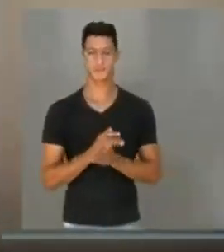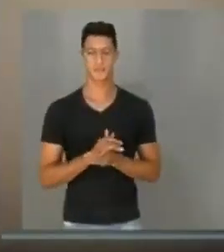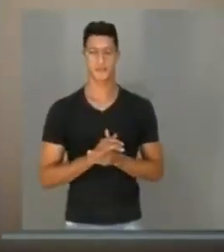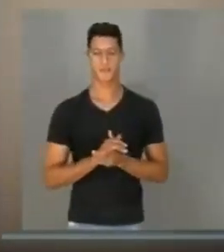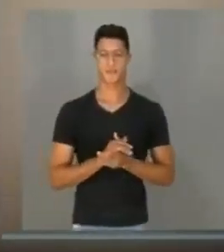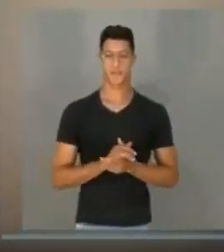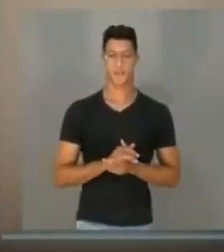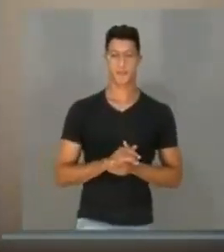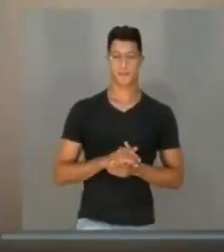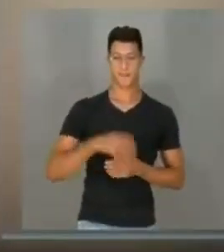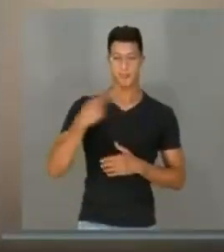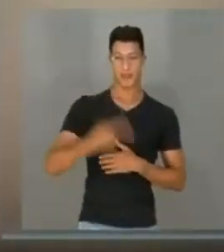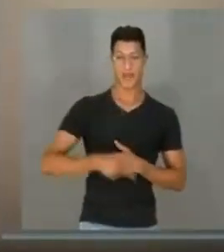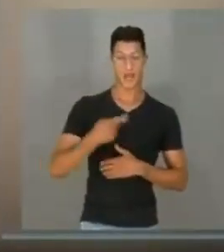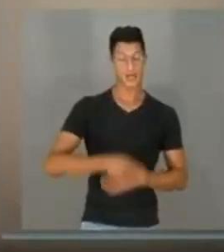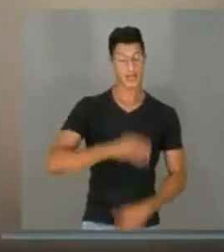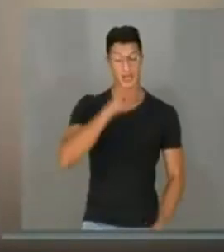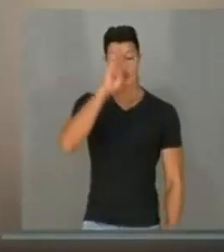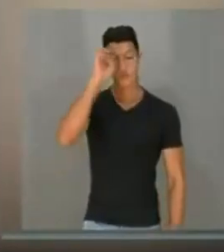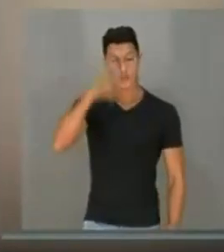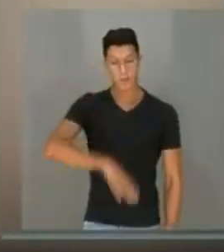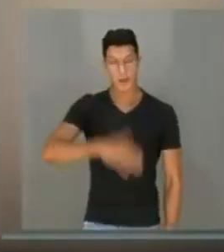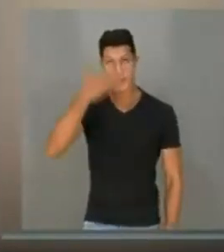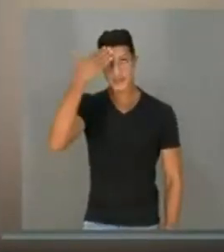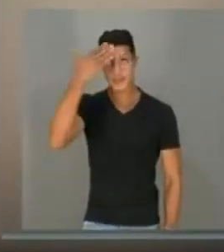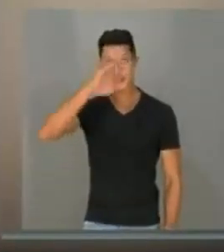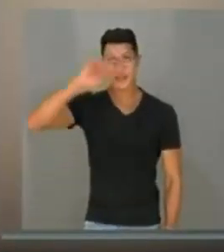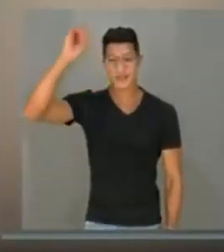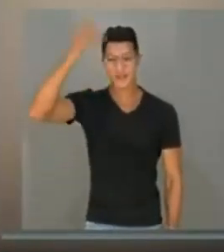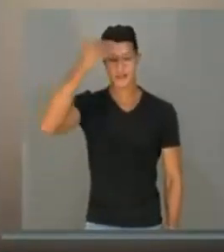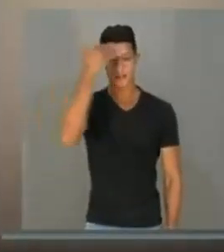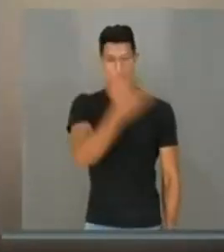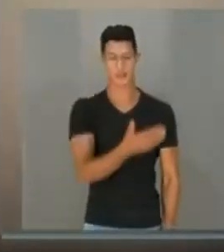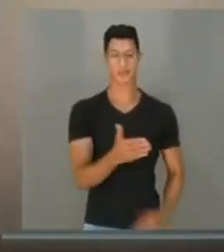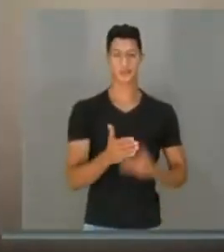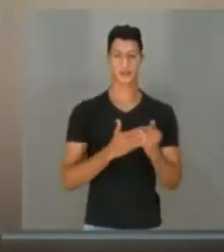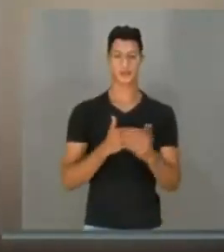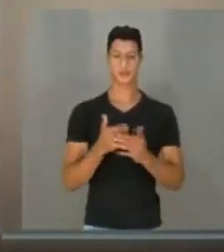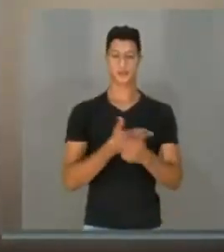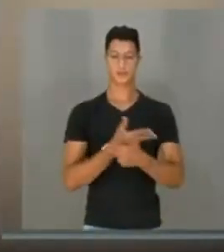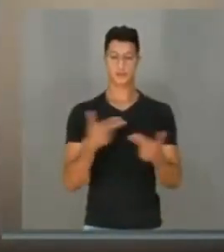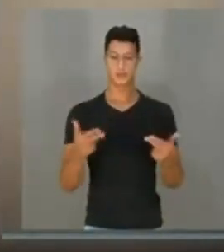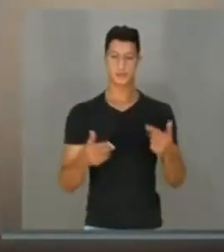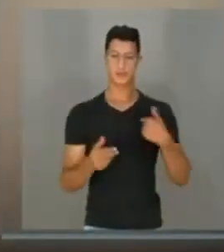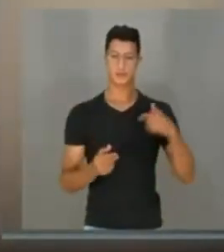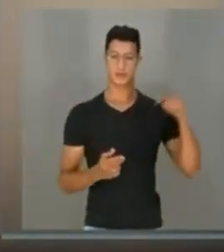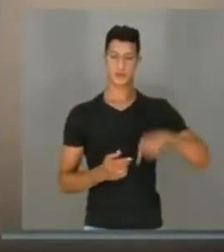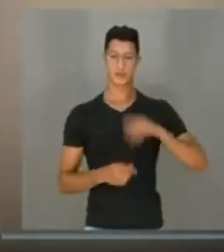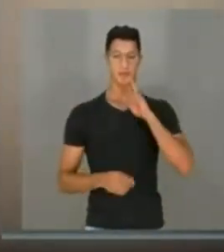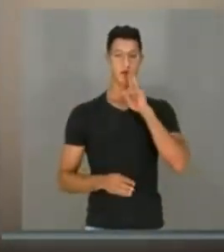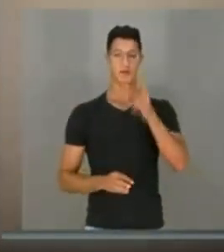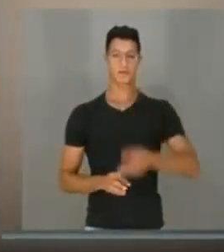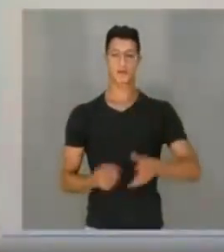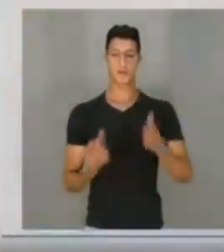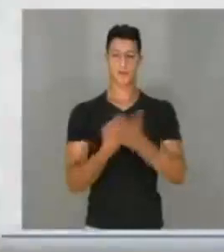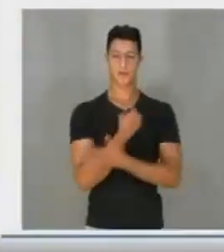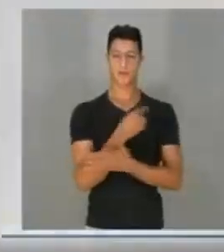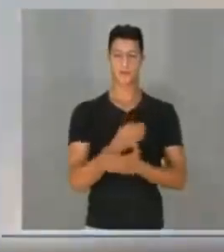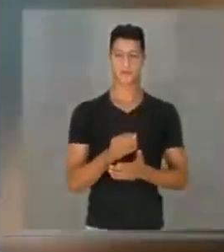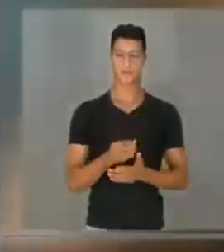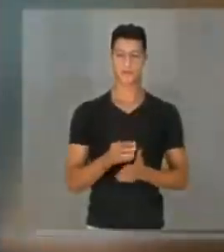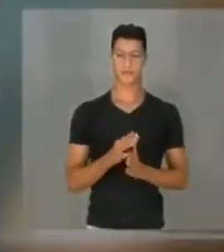Aqui está tudo bem, graças a Deus. Muito obrigado. Qualquer coisa, eu estou aqui para responder perguntas.